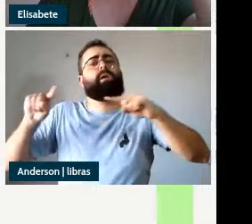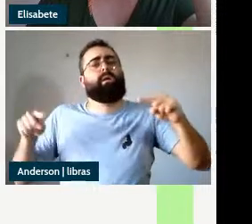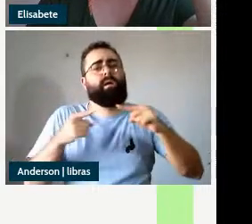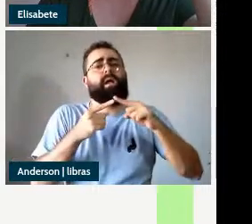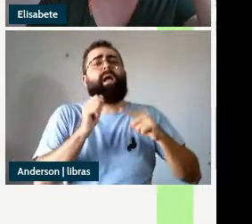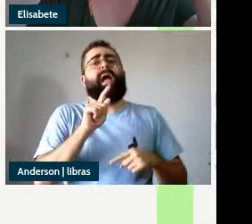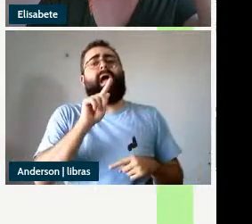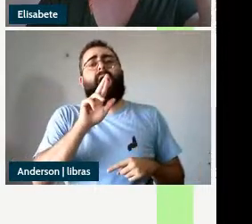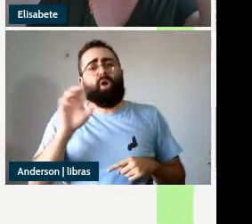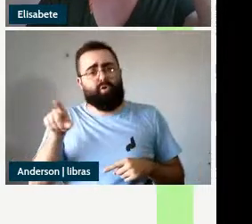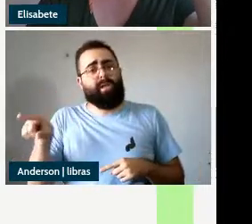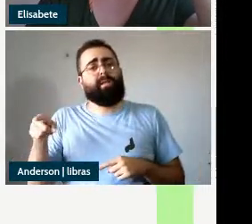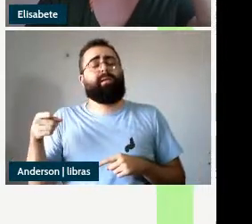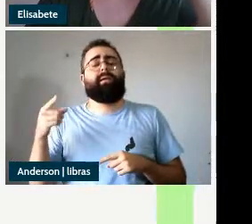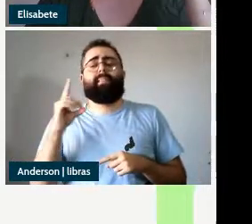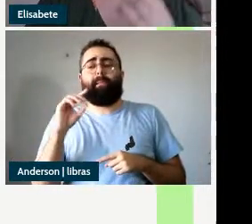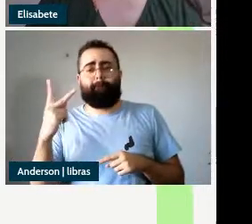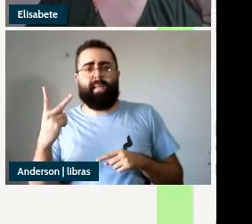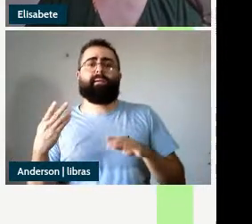participa o DP